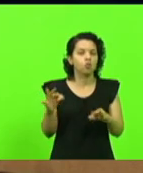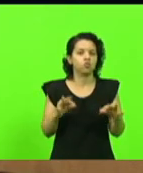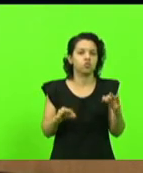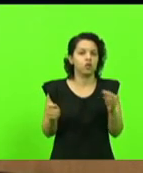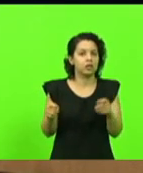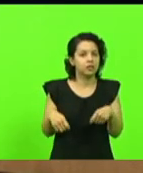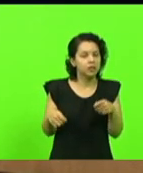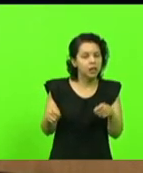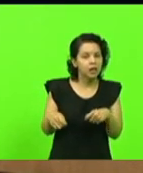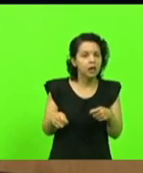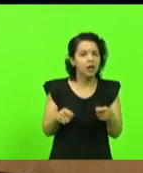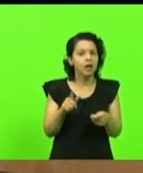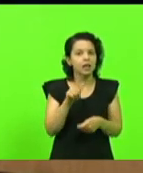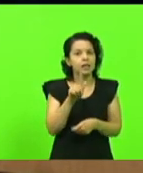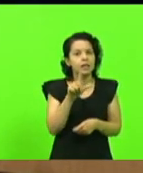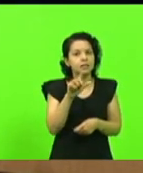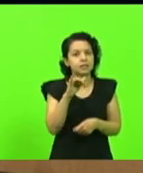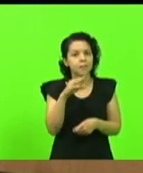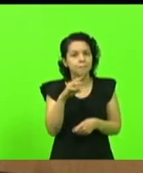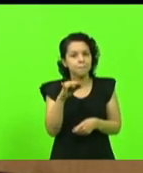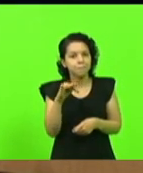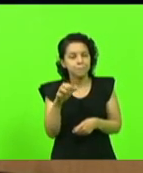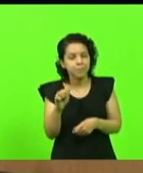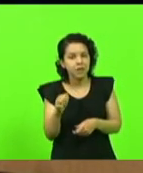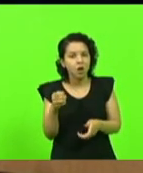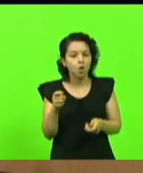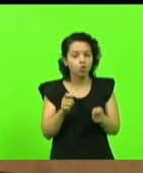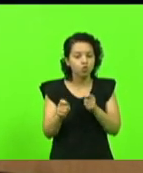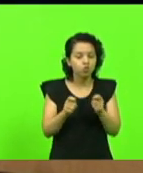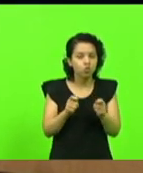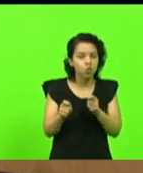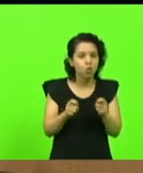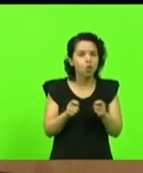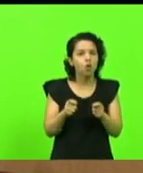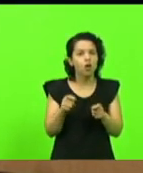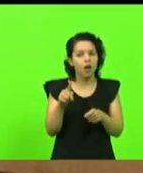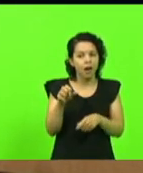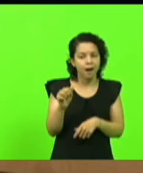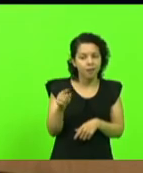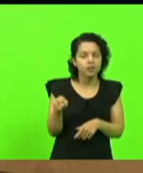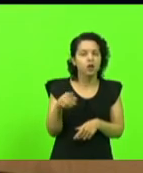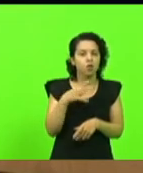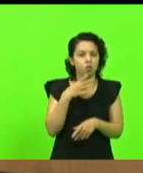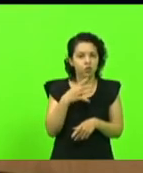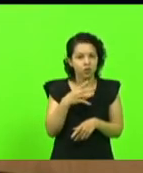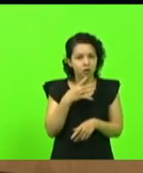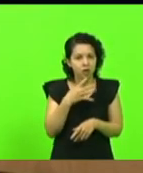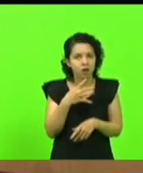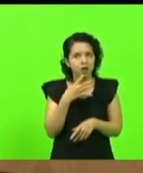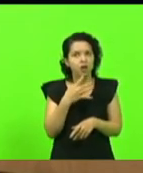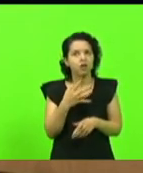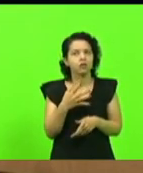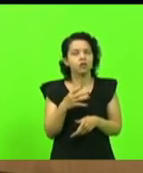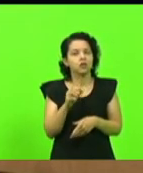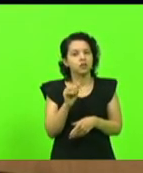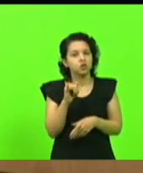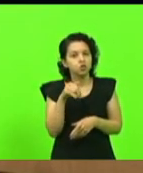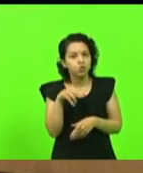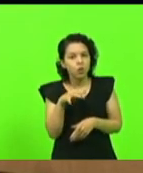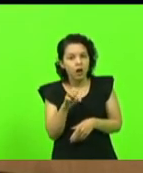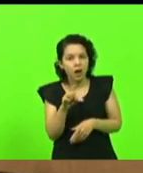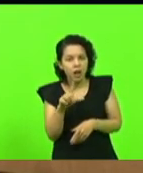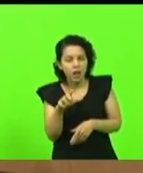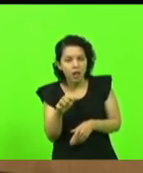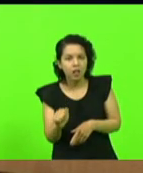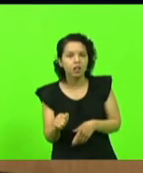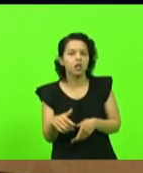de monitoramento de glicemia deputada da vossa excelência sabe bem do que eu estou falando aqui a questão do controle de insulina e o governo